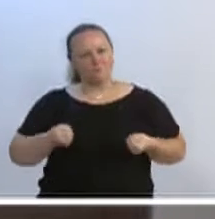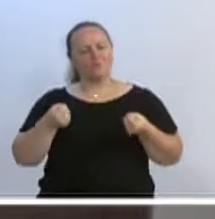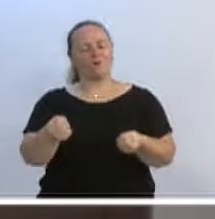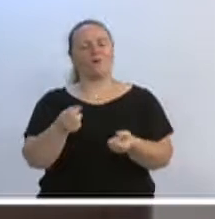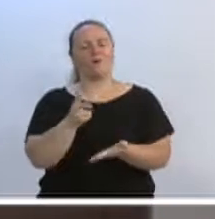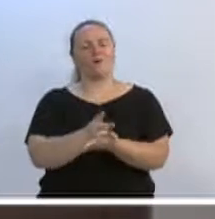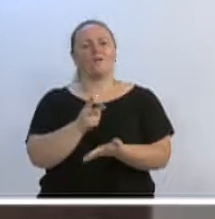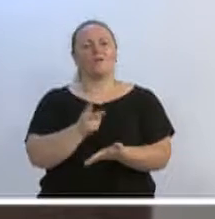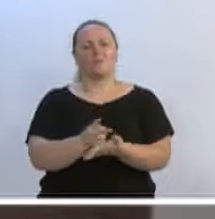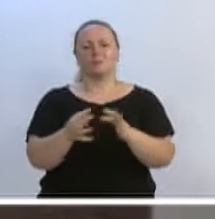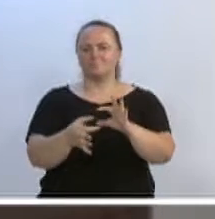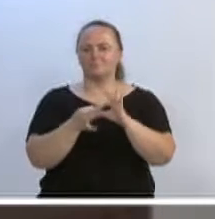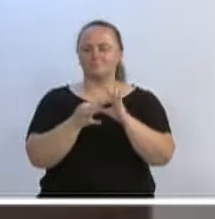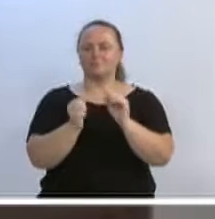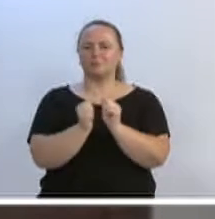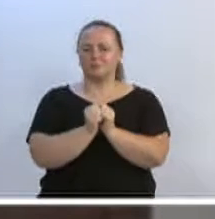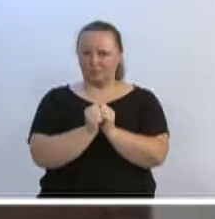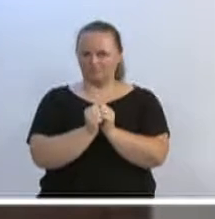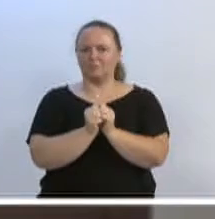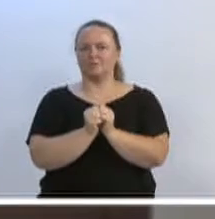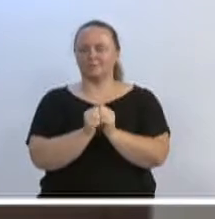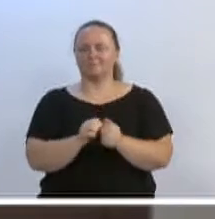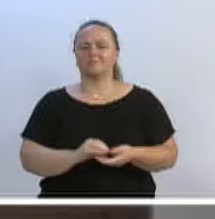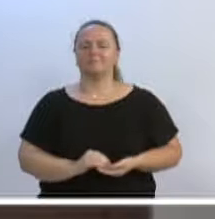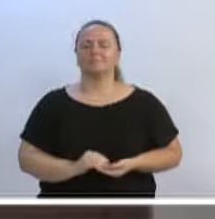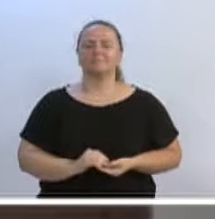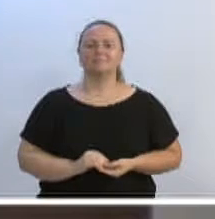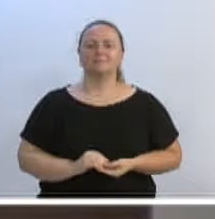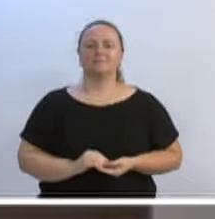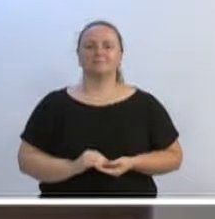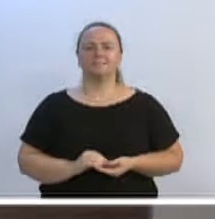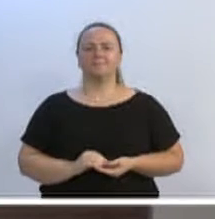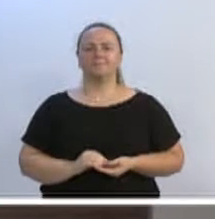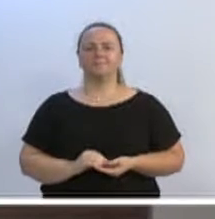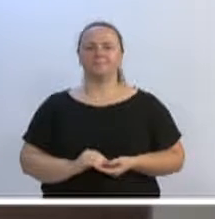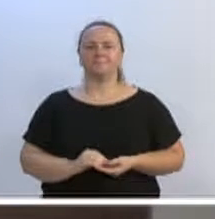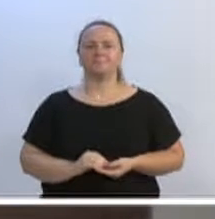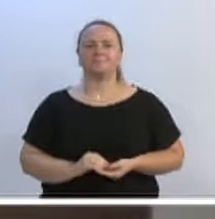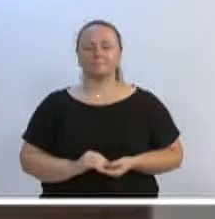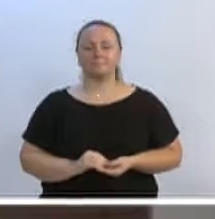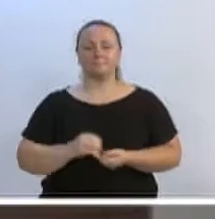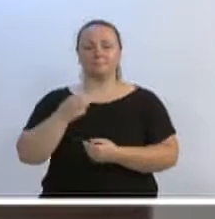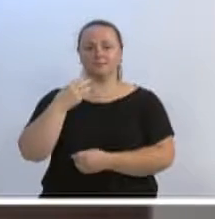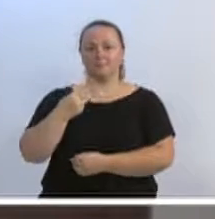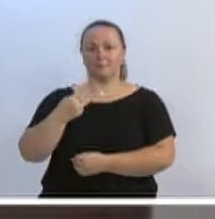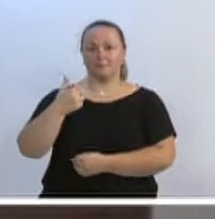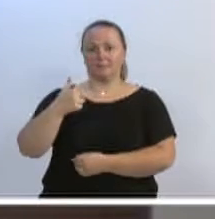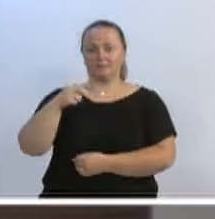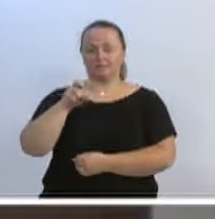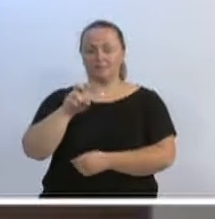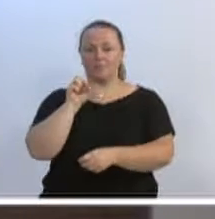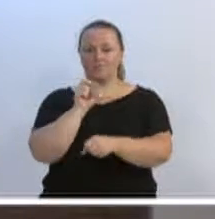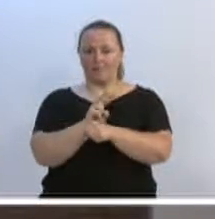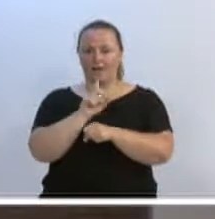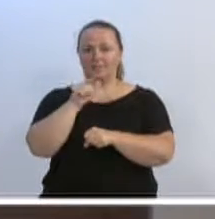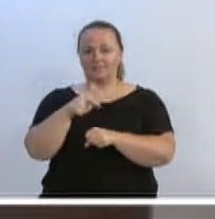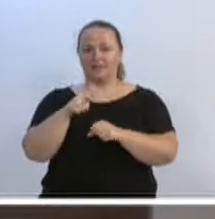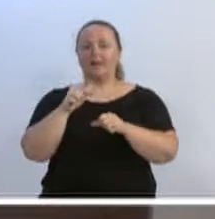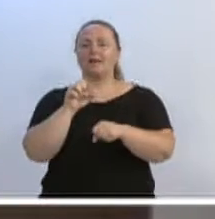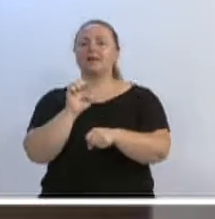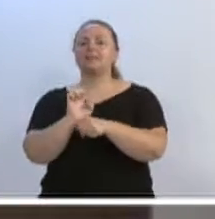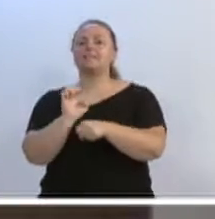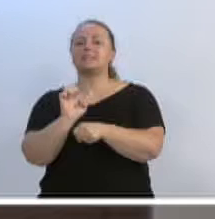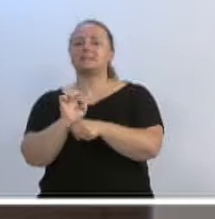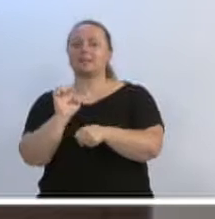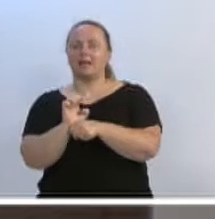que sempre está junto conosco também nessa lida. Então, agora, isso só 325 vagas nas escolas do Estado. E eu vi agora,